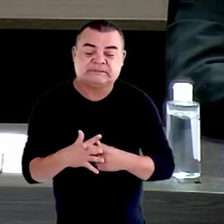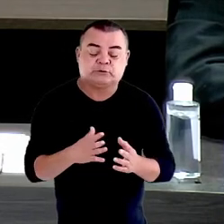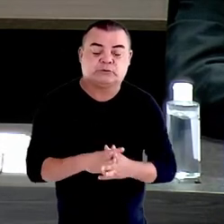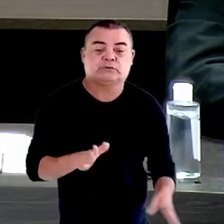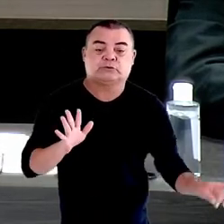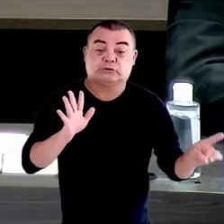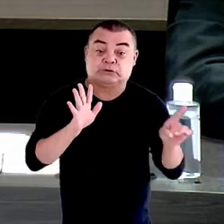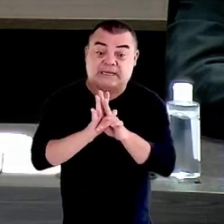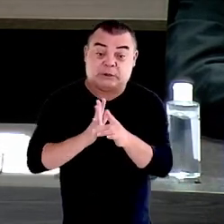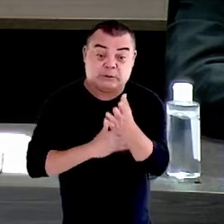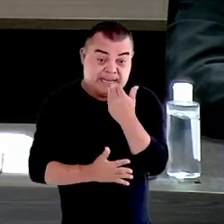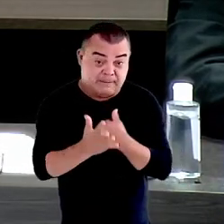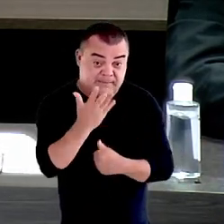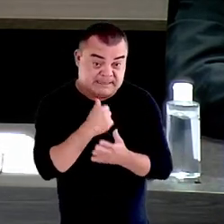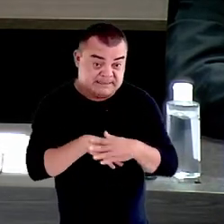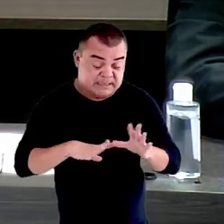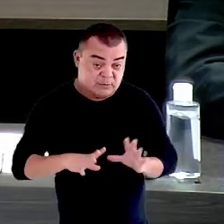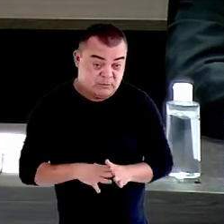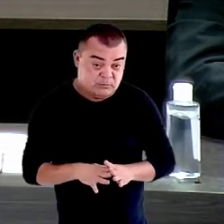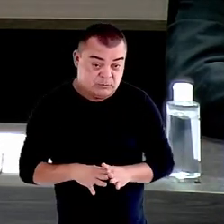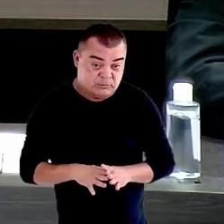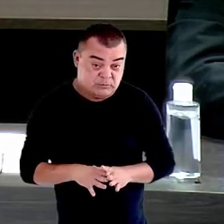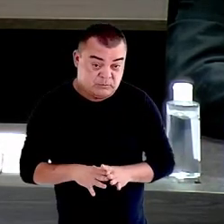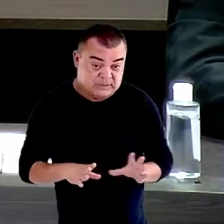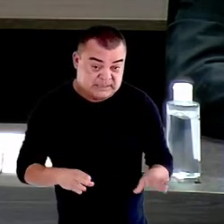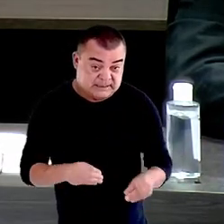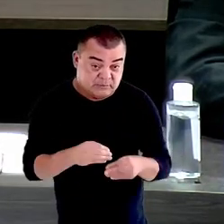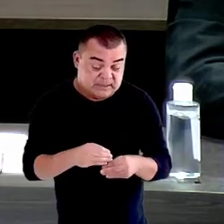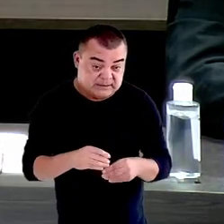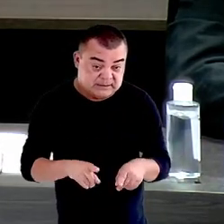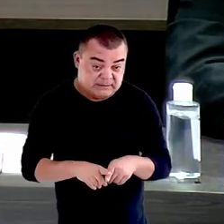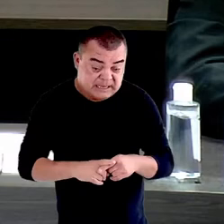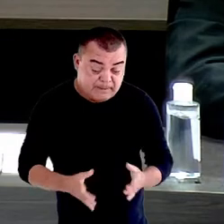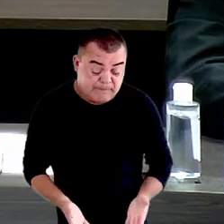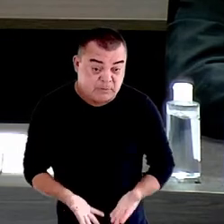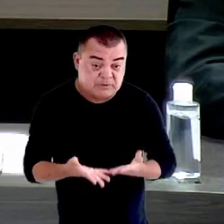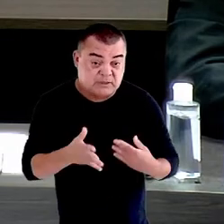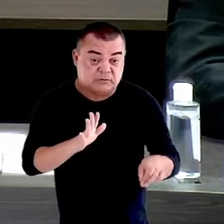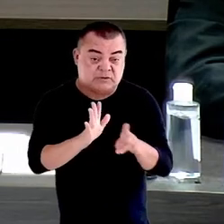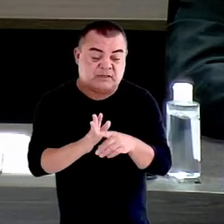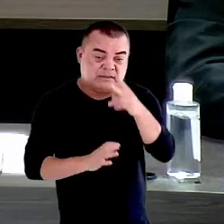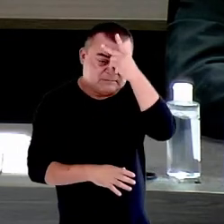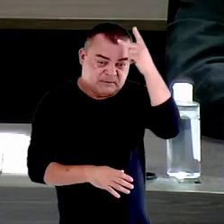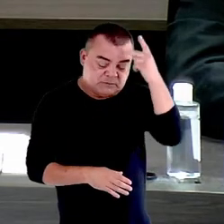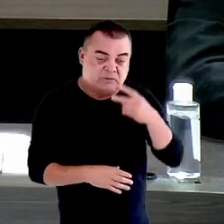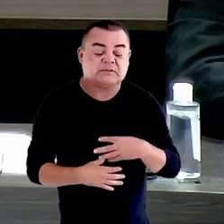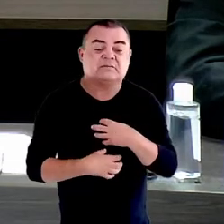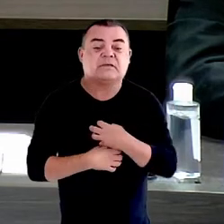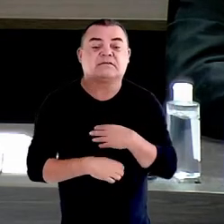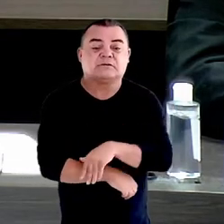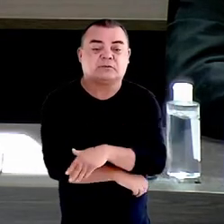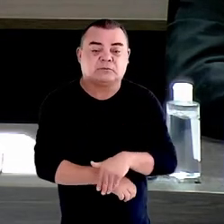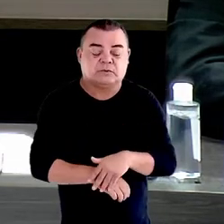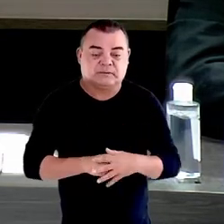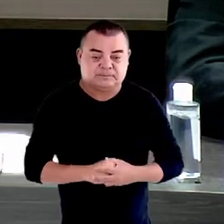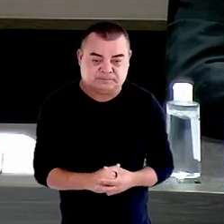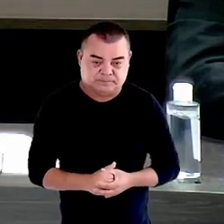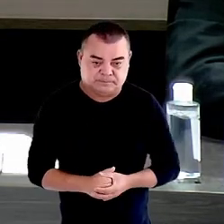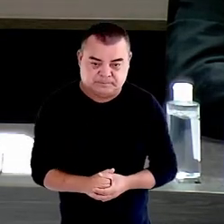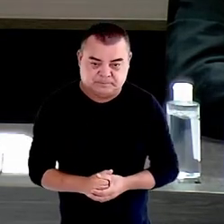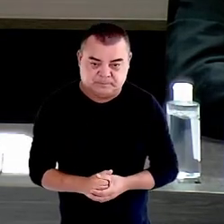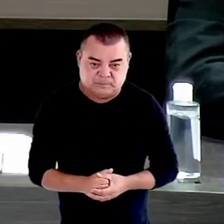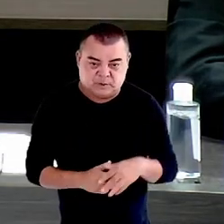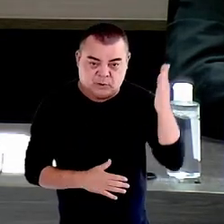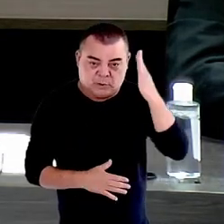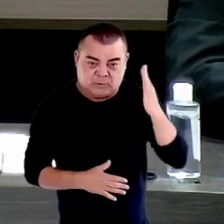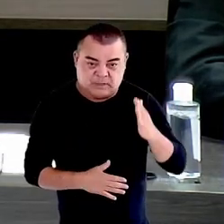alimentação adequada e à promoção dos direitos das pessoas em situação de rua. O